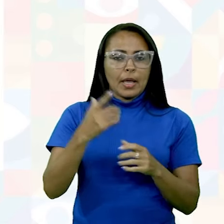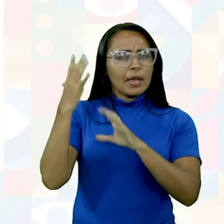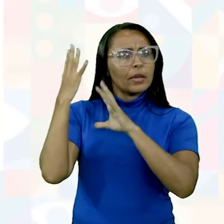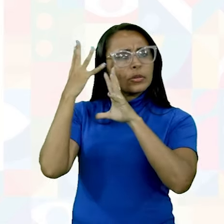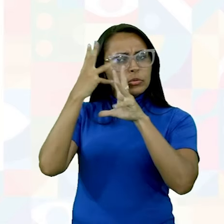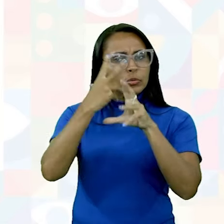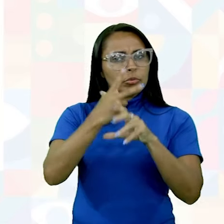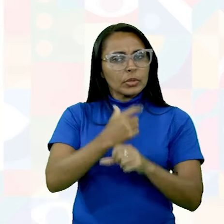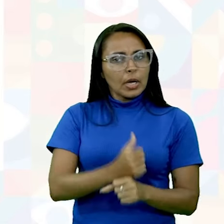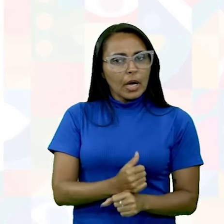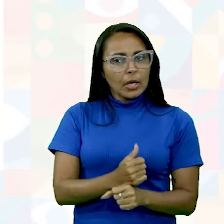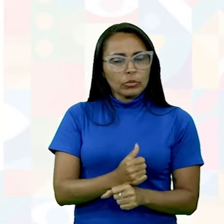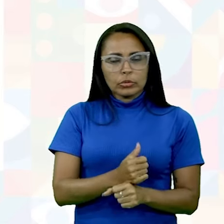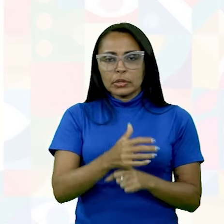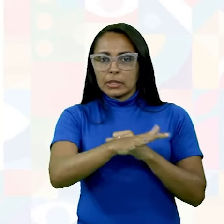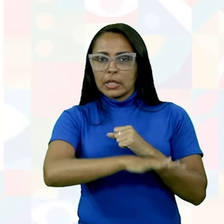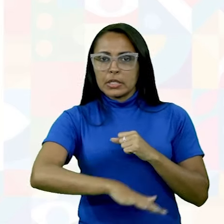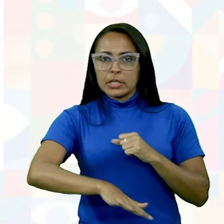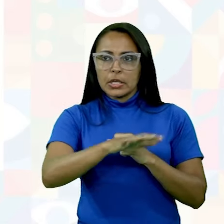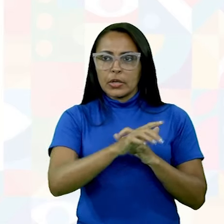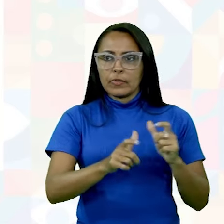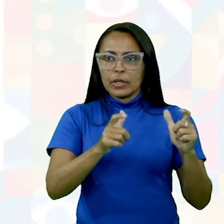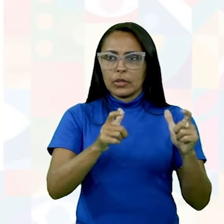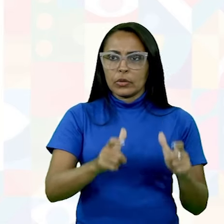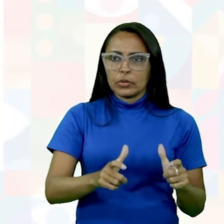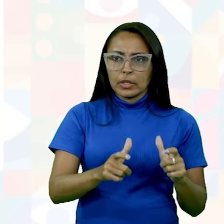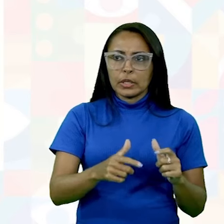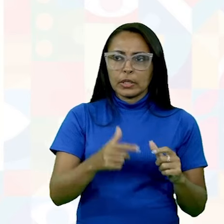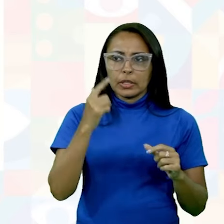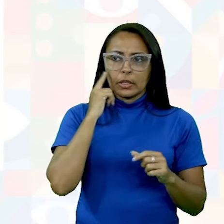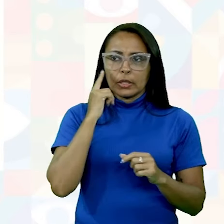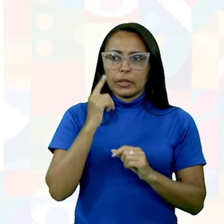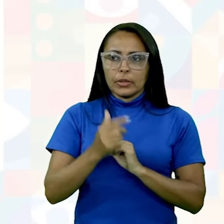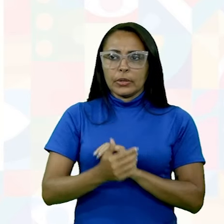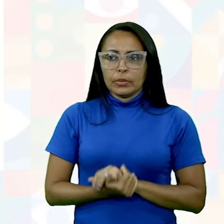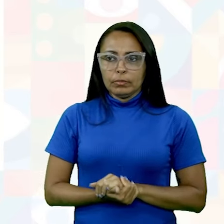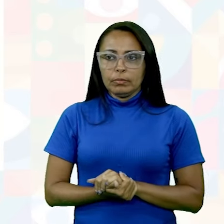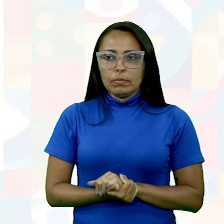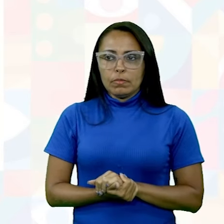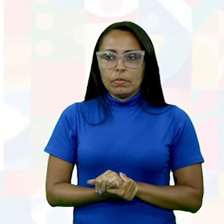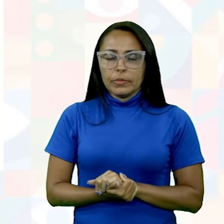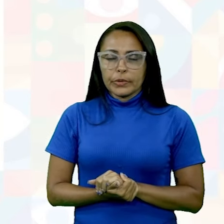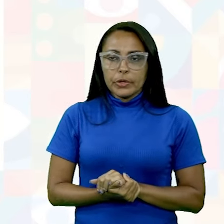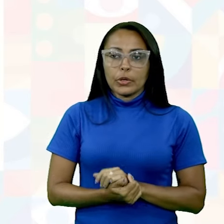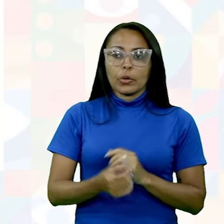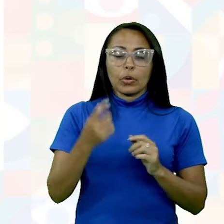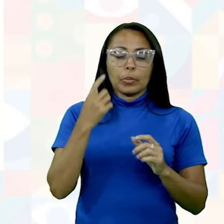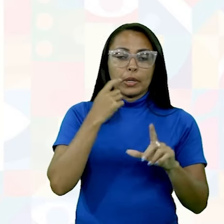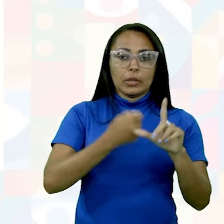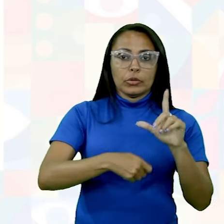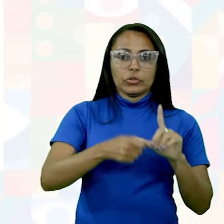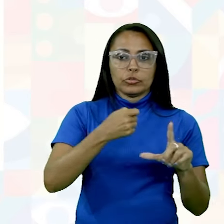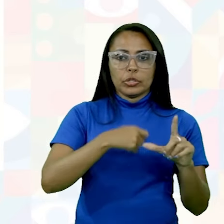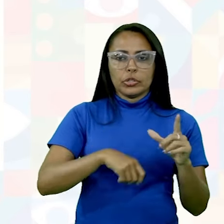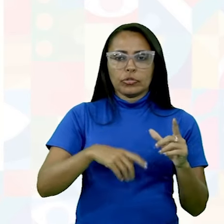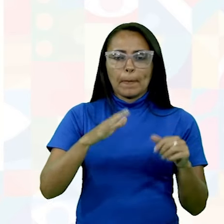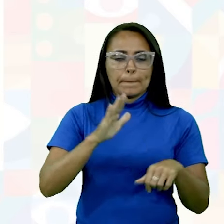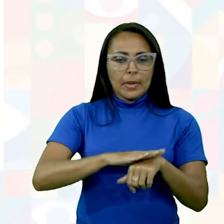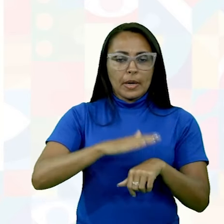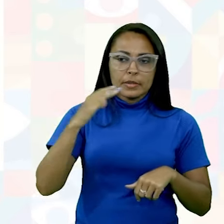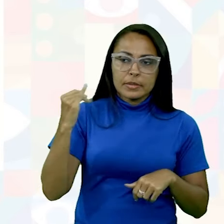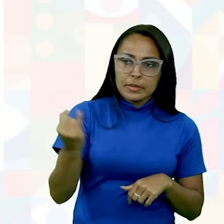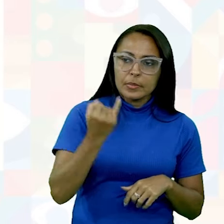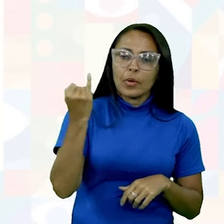desse fenômeno chamado globalização e, consequentemente, torna a logística mais complexa, mais técnica,